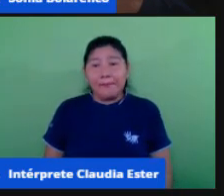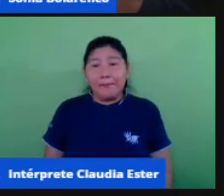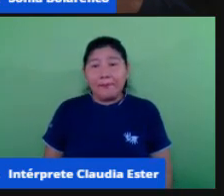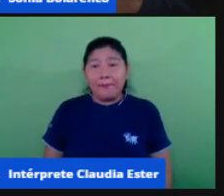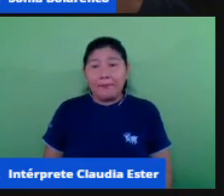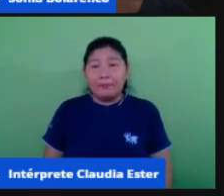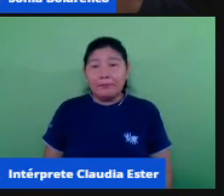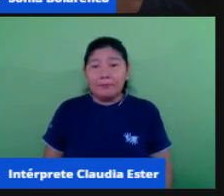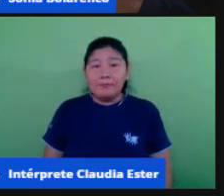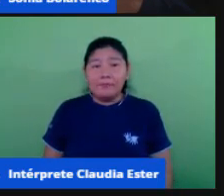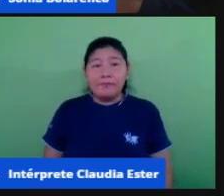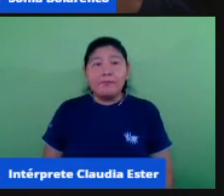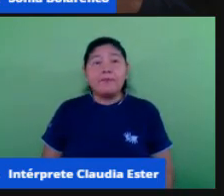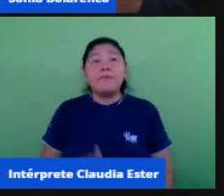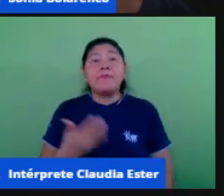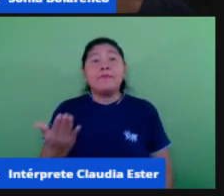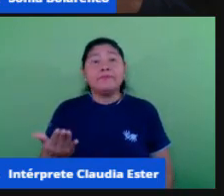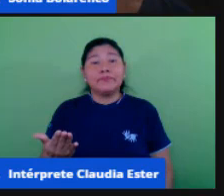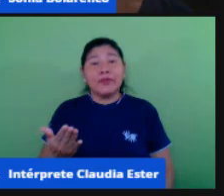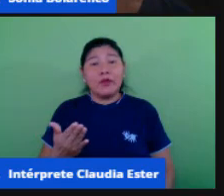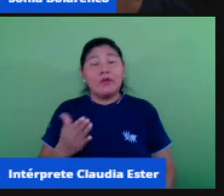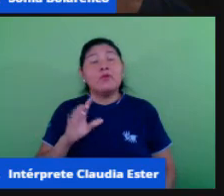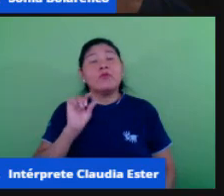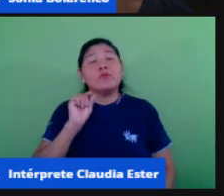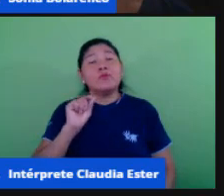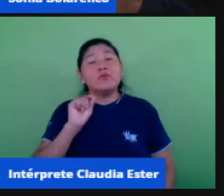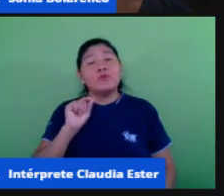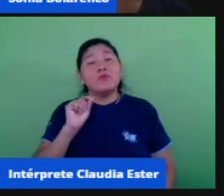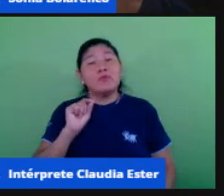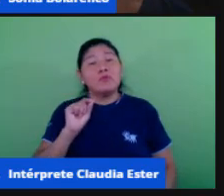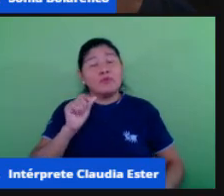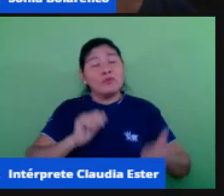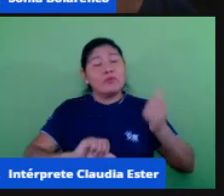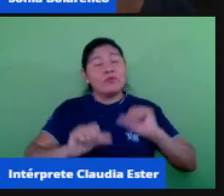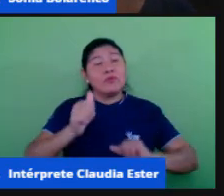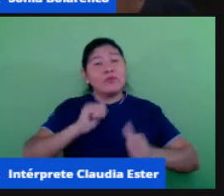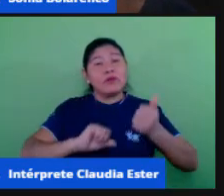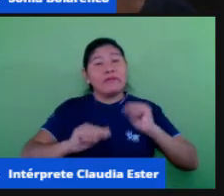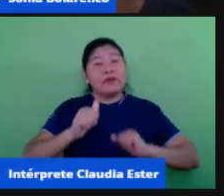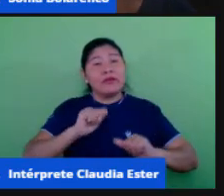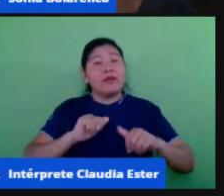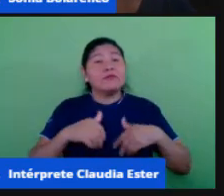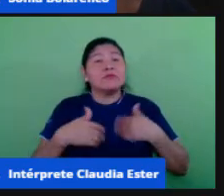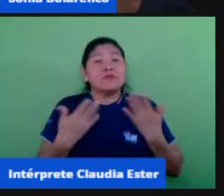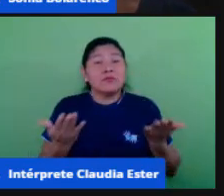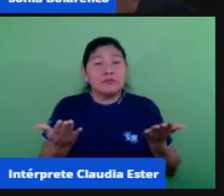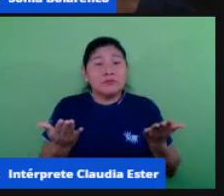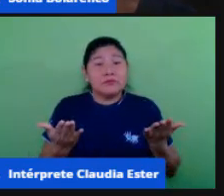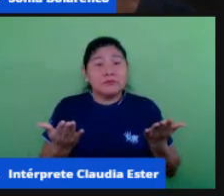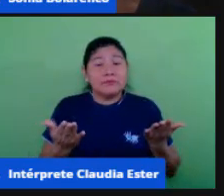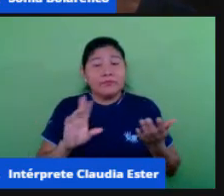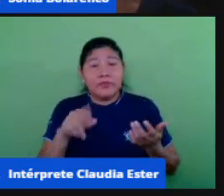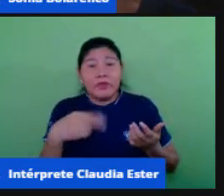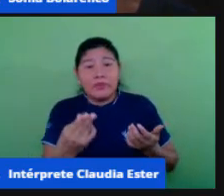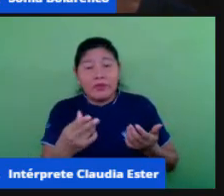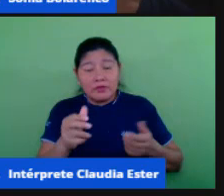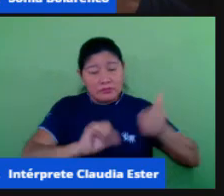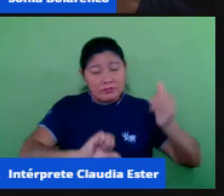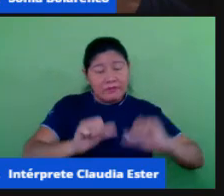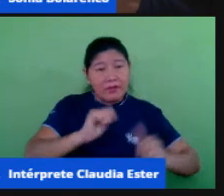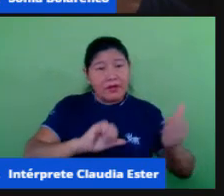e o processo de avaliação do ensino remoto como a gente avalia esse aluno no ensino remoto